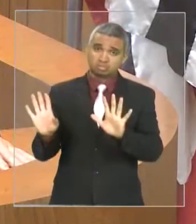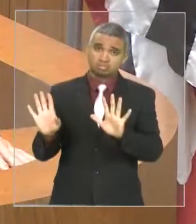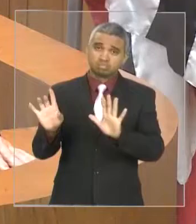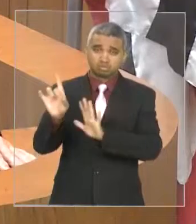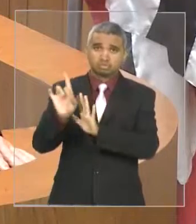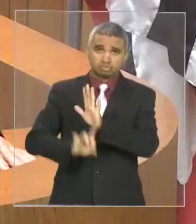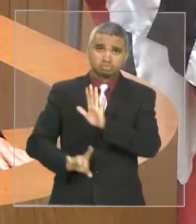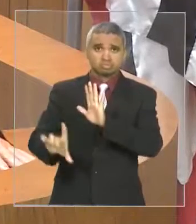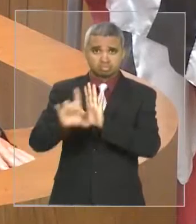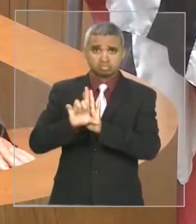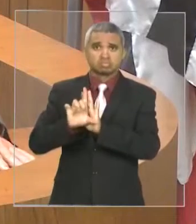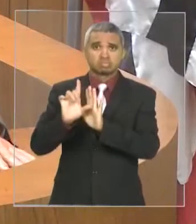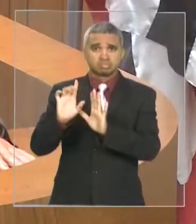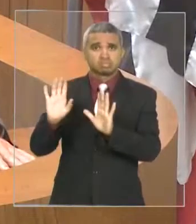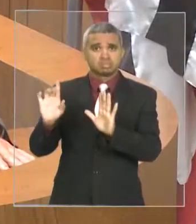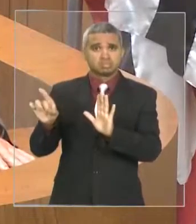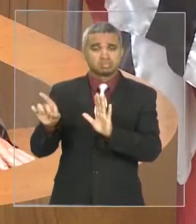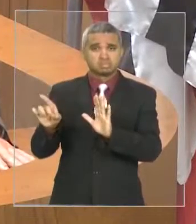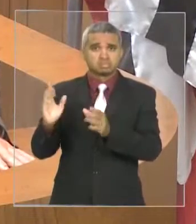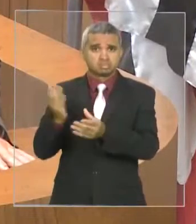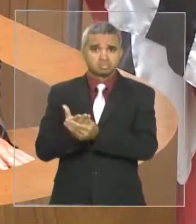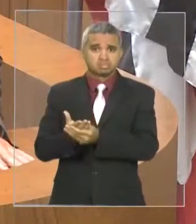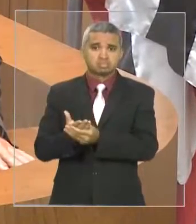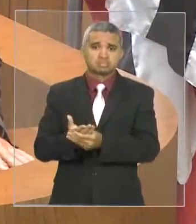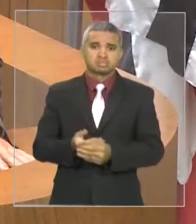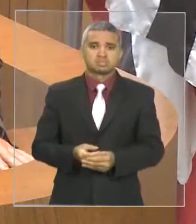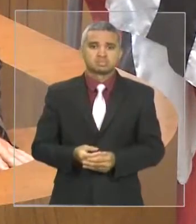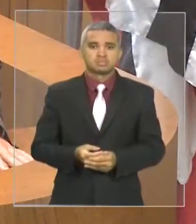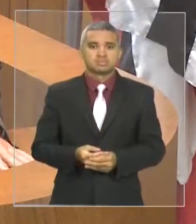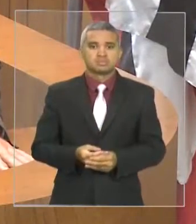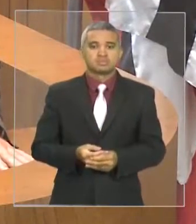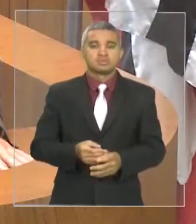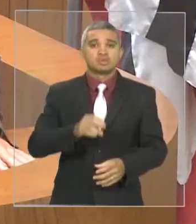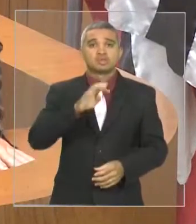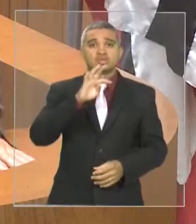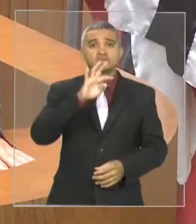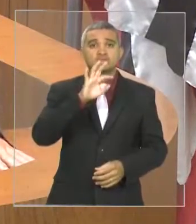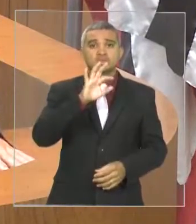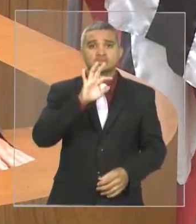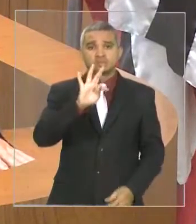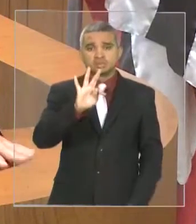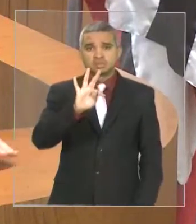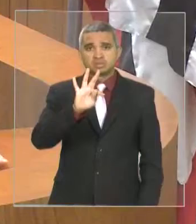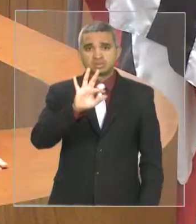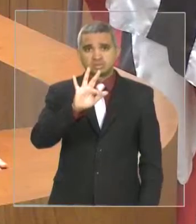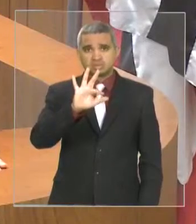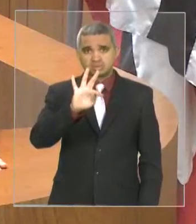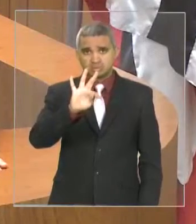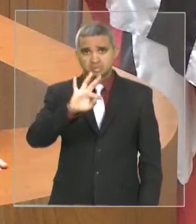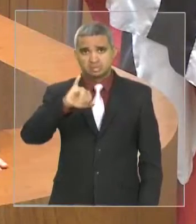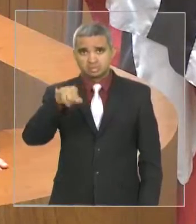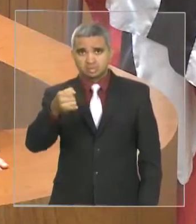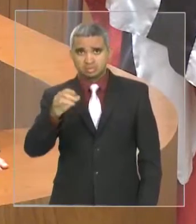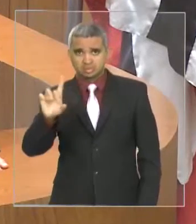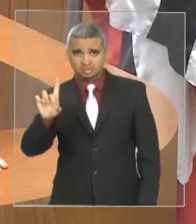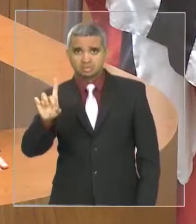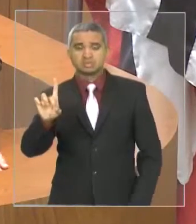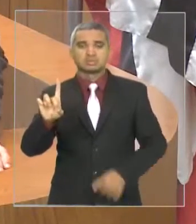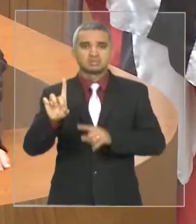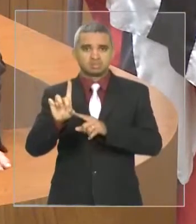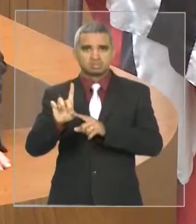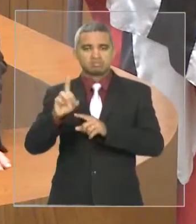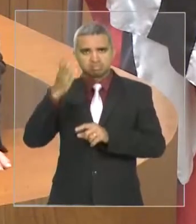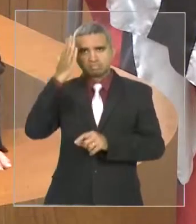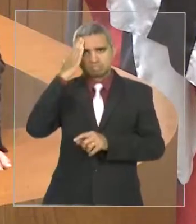legítimo do clube questionar juridicamente. Primeiramente, o Tribunal de Justiça Desportiva aqui teve o entendimento, eu, enquanto